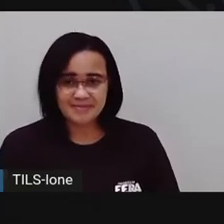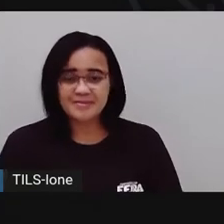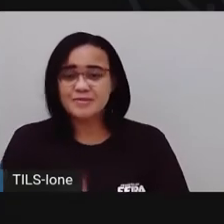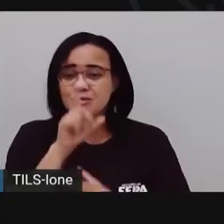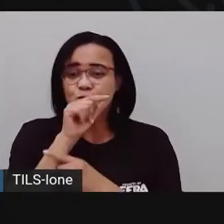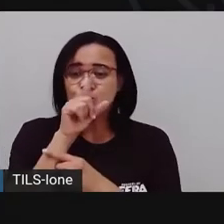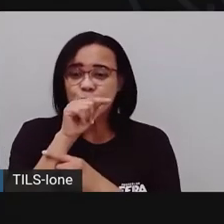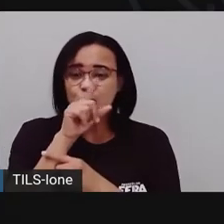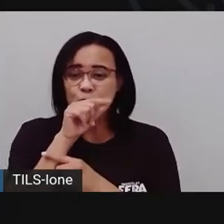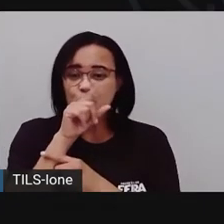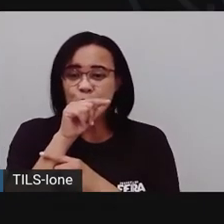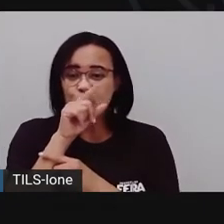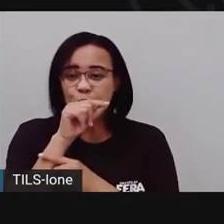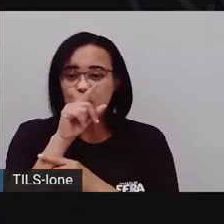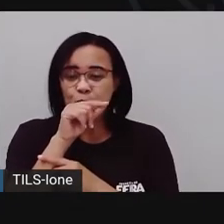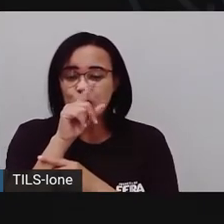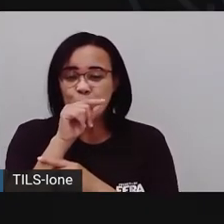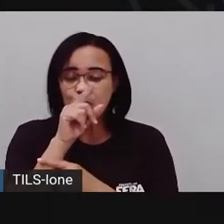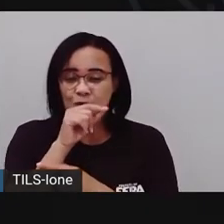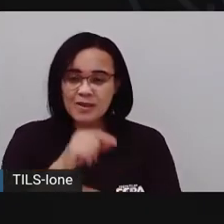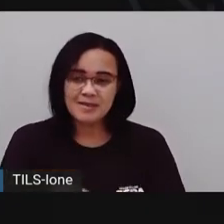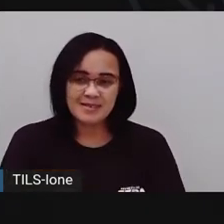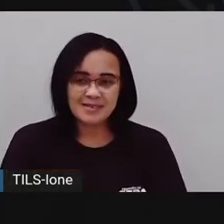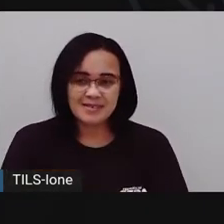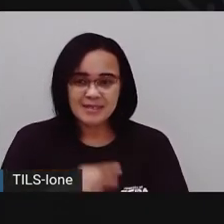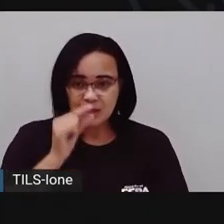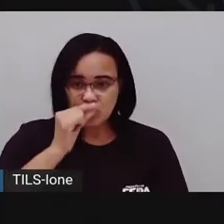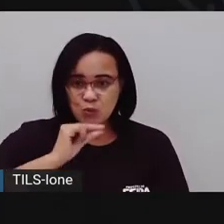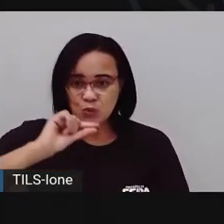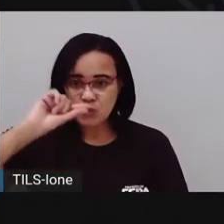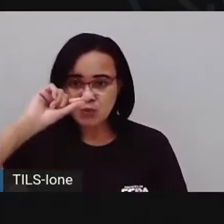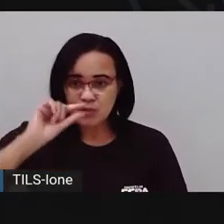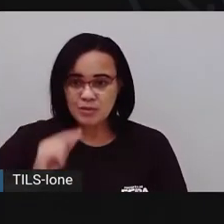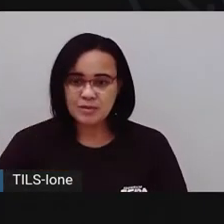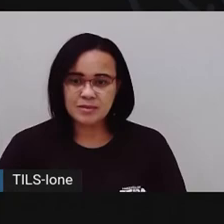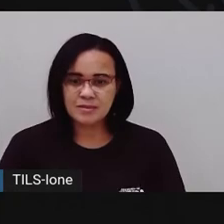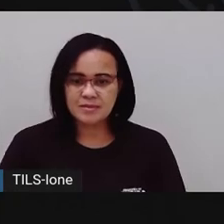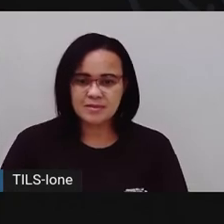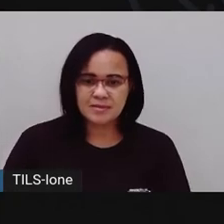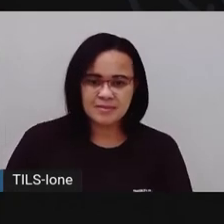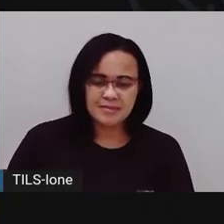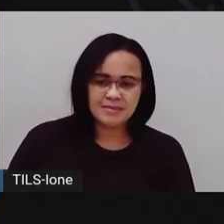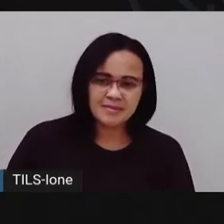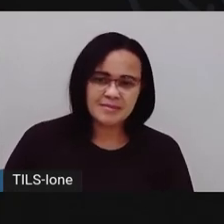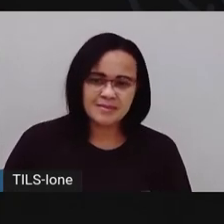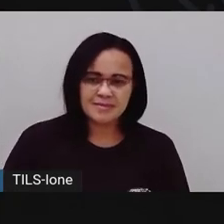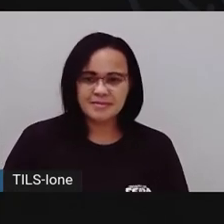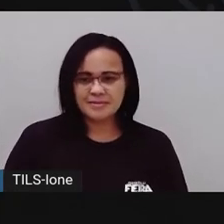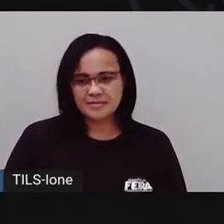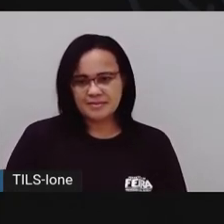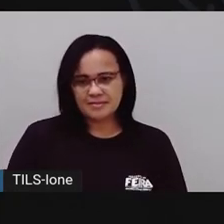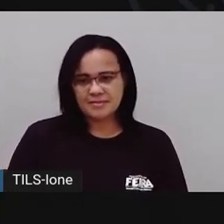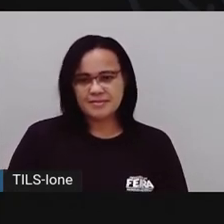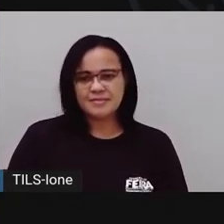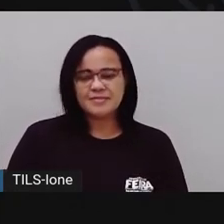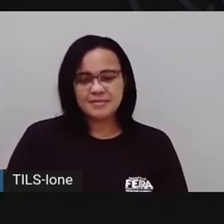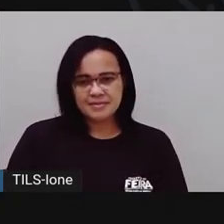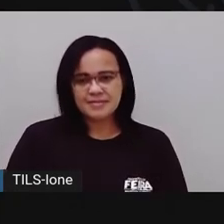Olha. Aí faz o rostinho. Faltou o bico, né? Aí você vem aqui, ó. E faz o biquinho do passarinho.